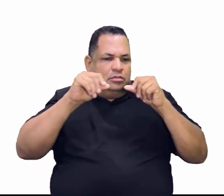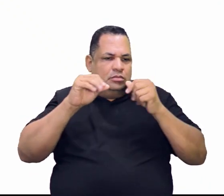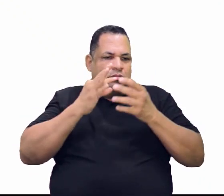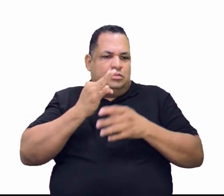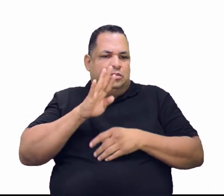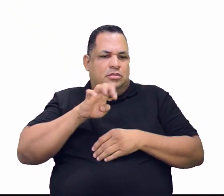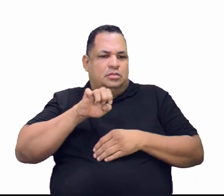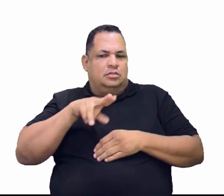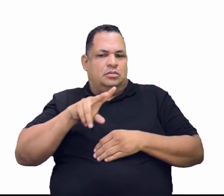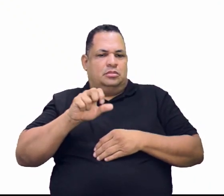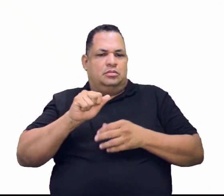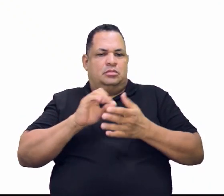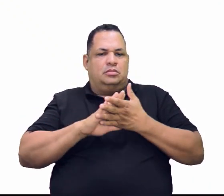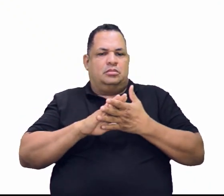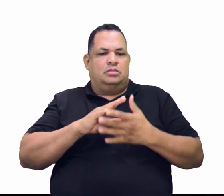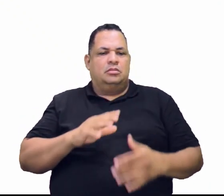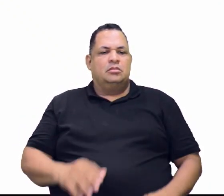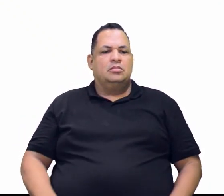tetraganóis.